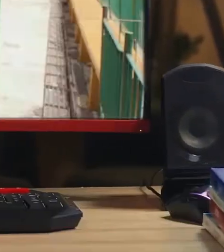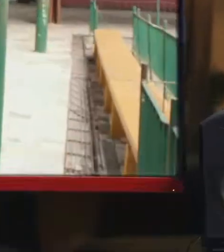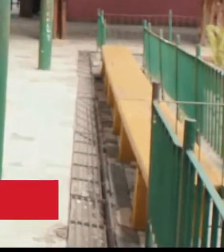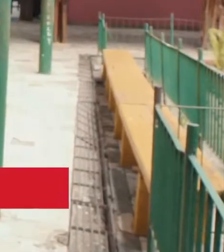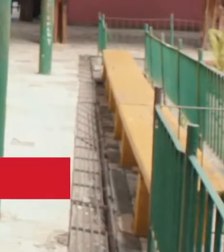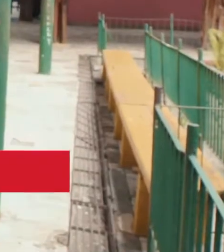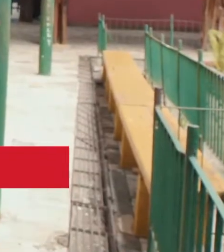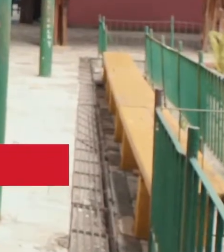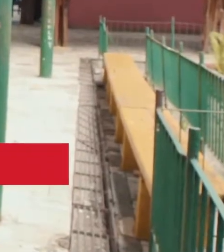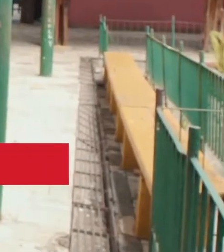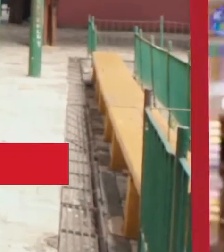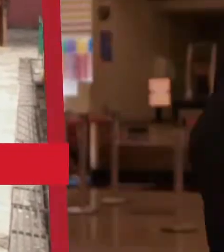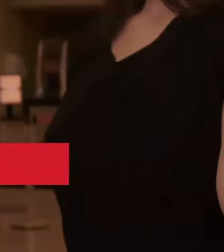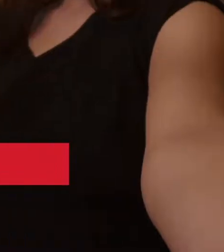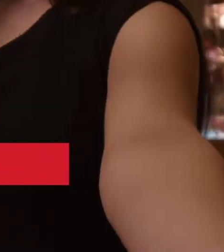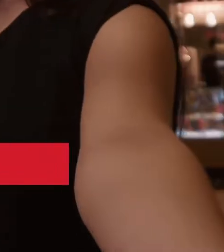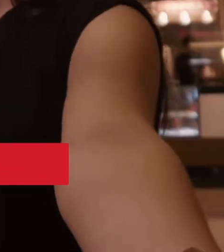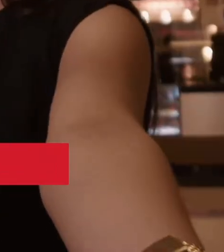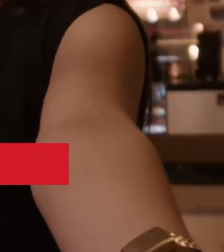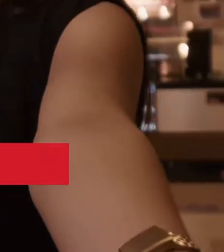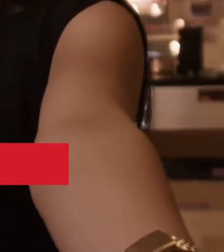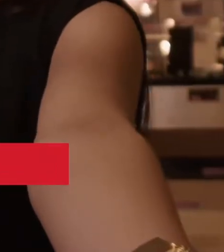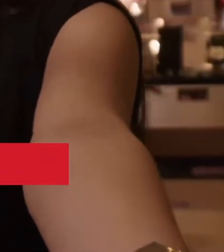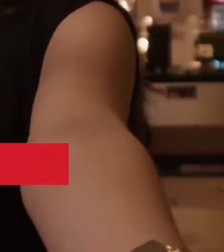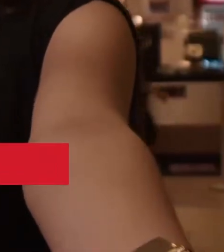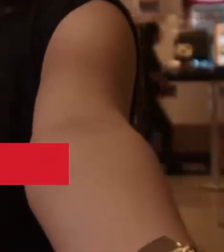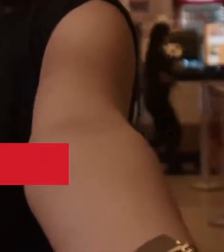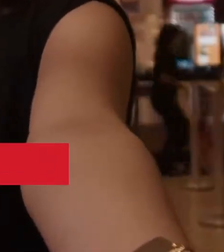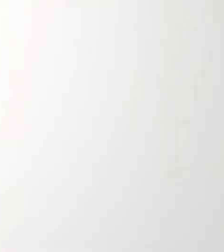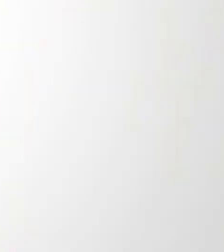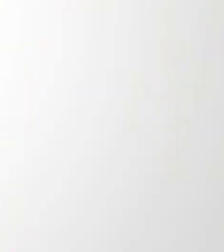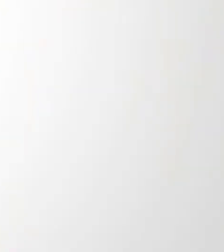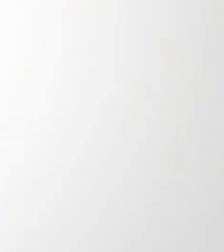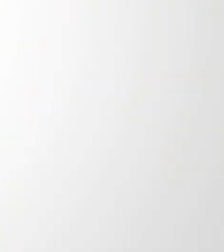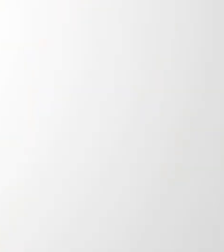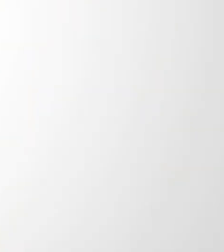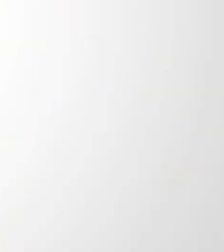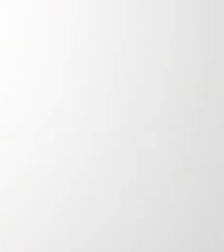mais. Plataforma Gonçalves Dias. Aprenda onde estiver.